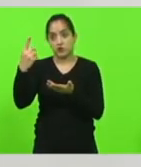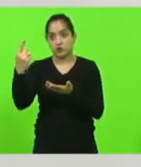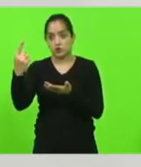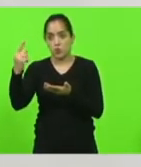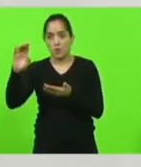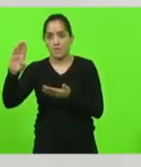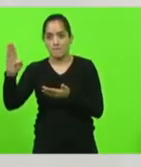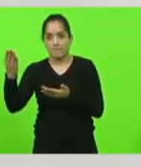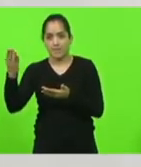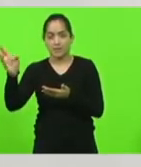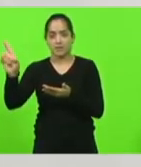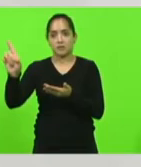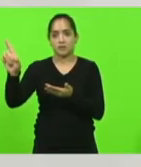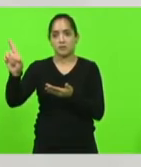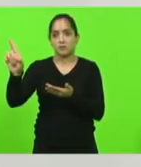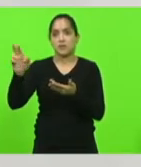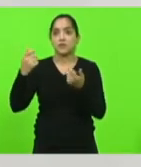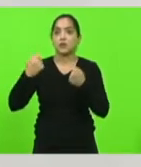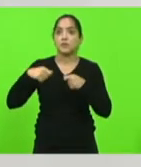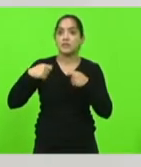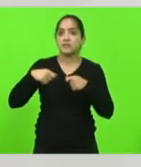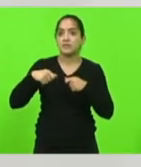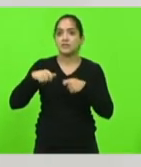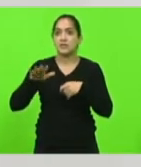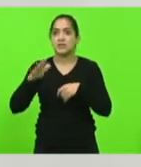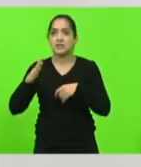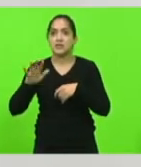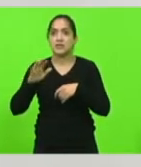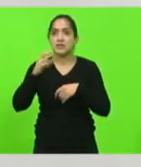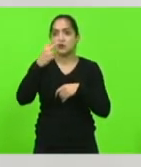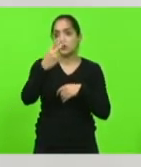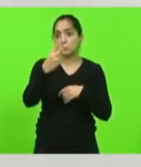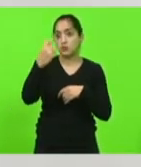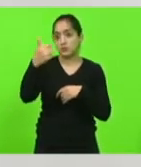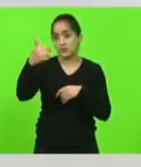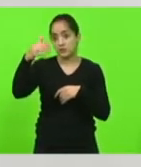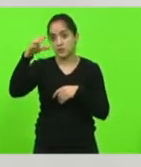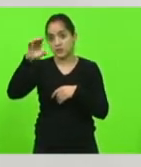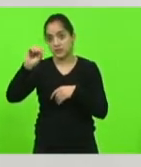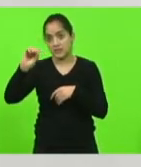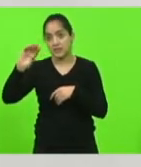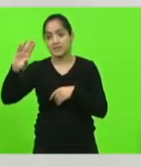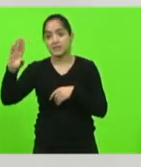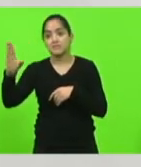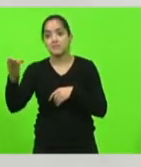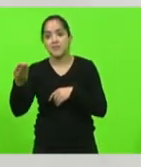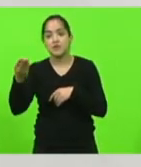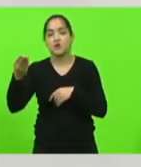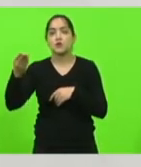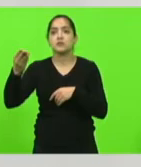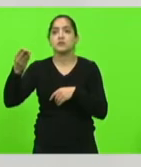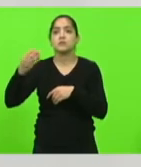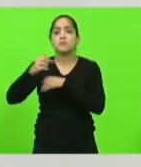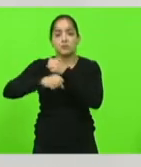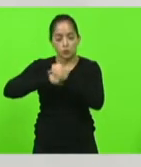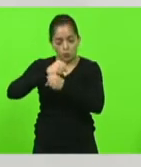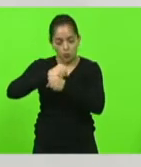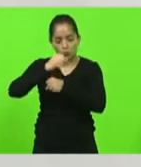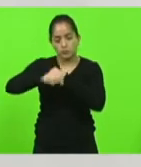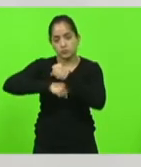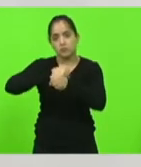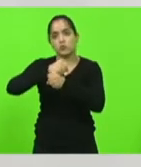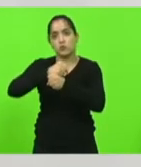rodoviário então precisaríamos investir cerca de duzentos e dez milhões de reais por ano para manter as rodovias